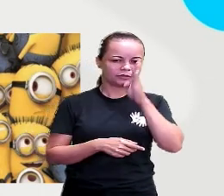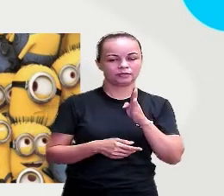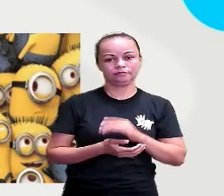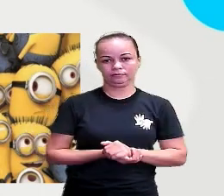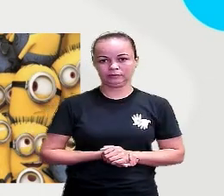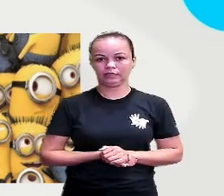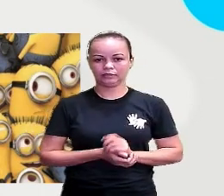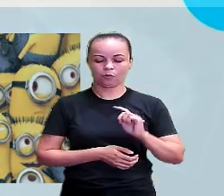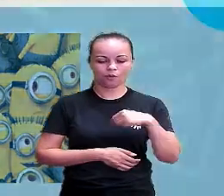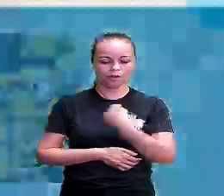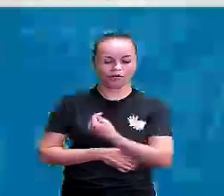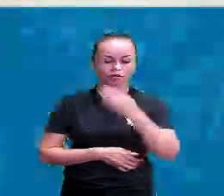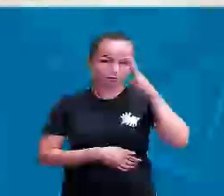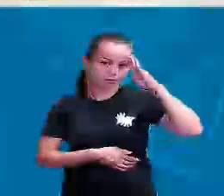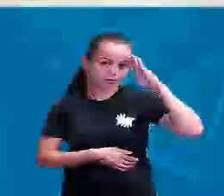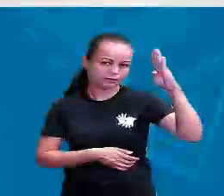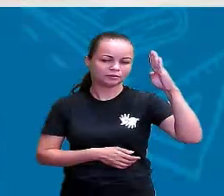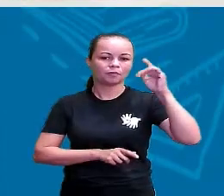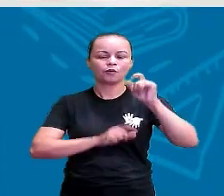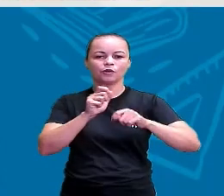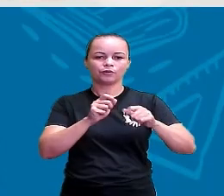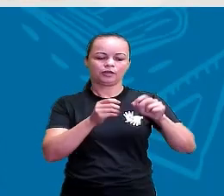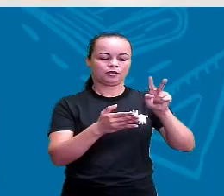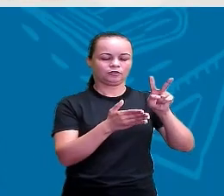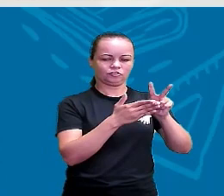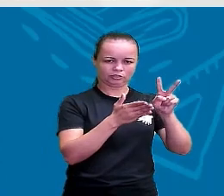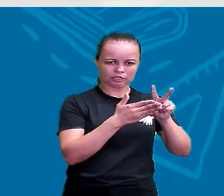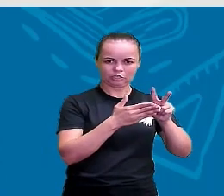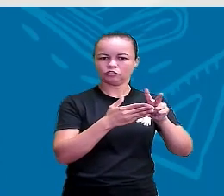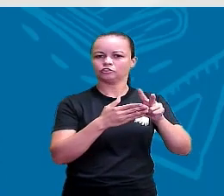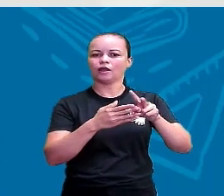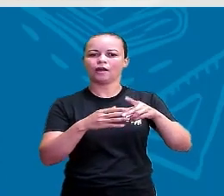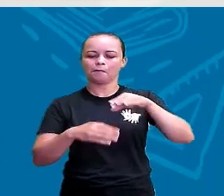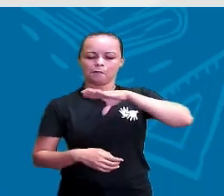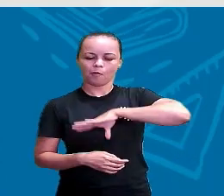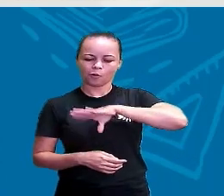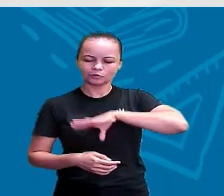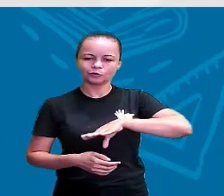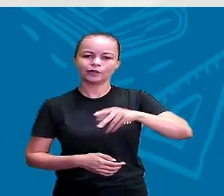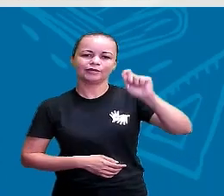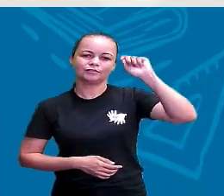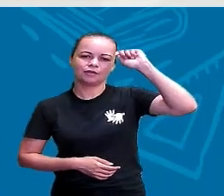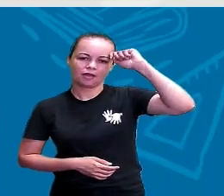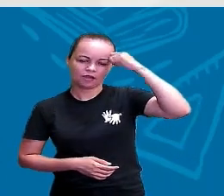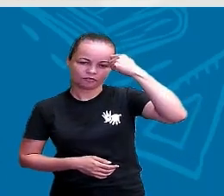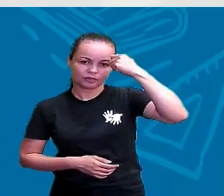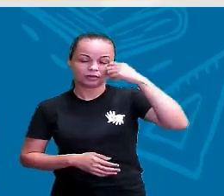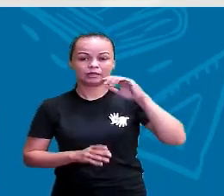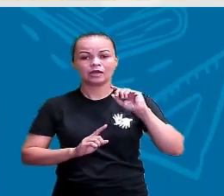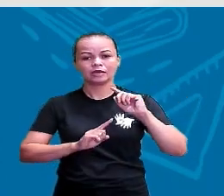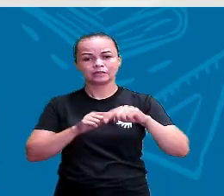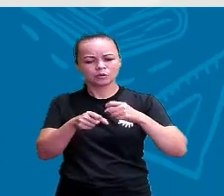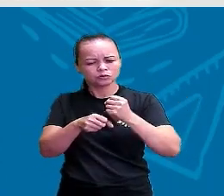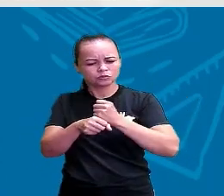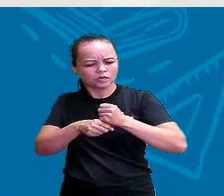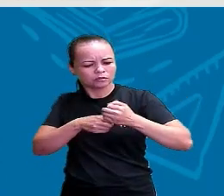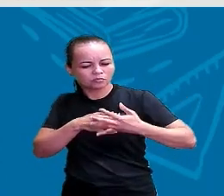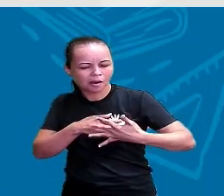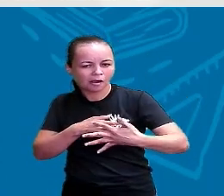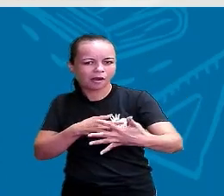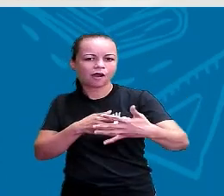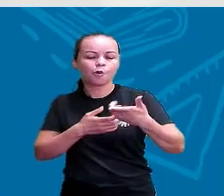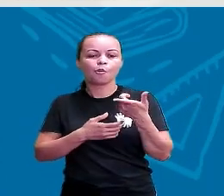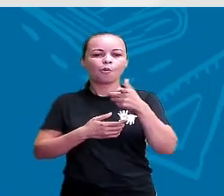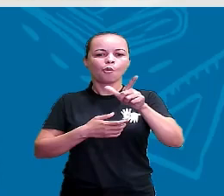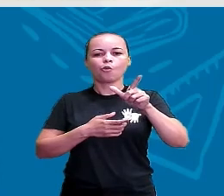principal descendência é indígena, portuguesa e africana. Mas, com o decorrer dos anos, outros